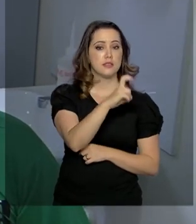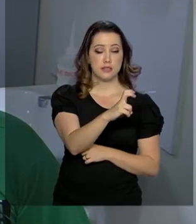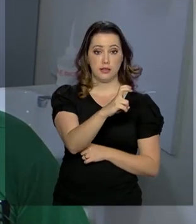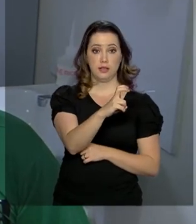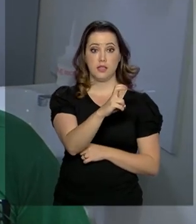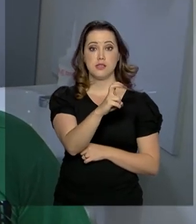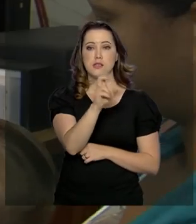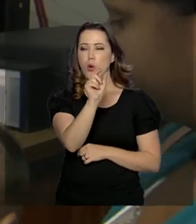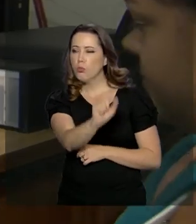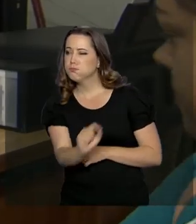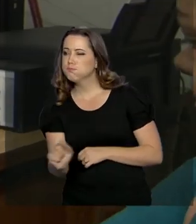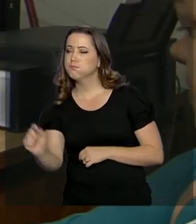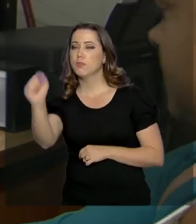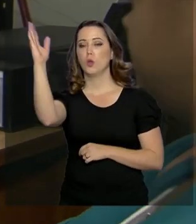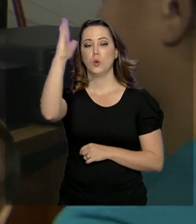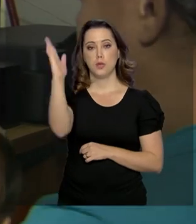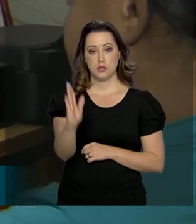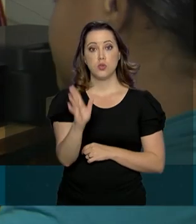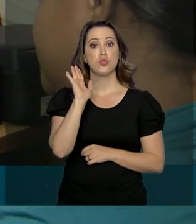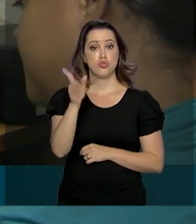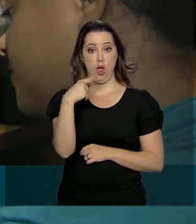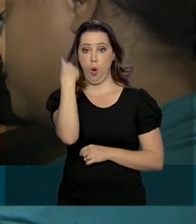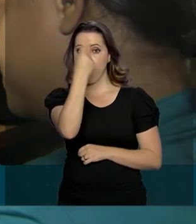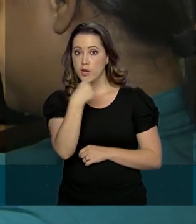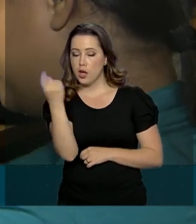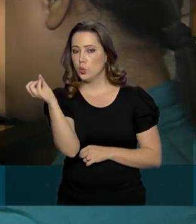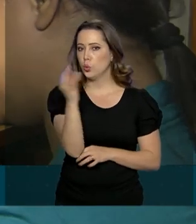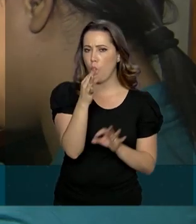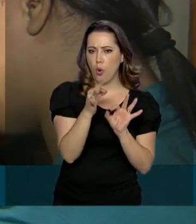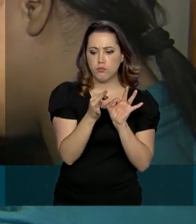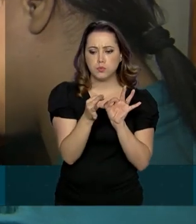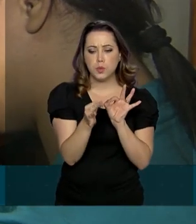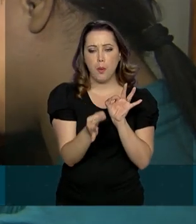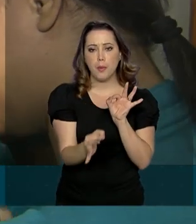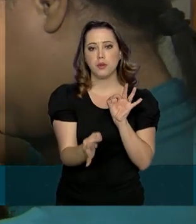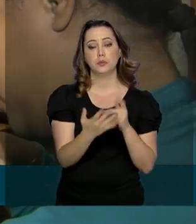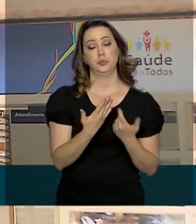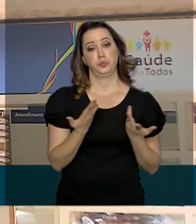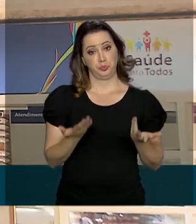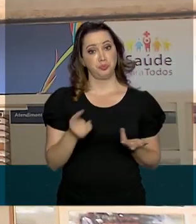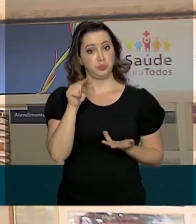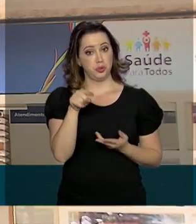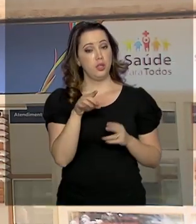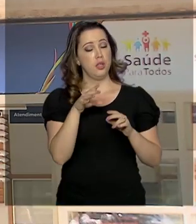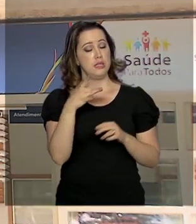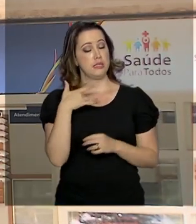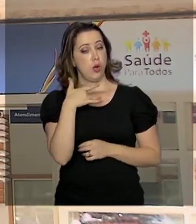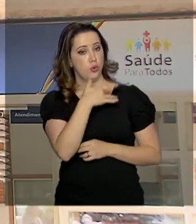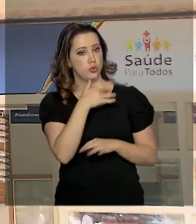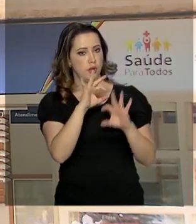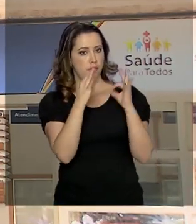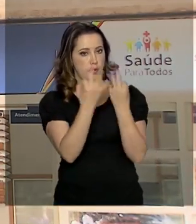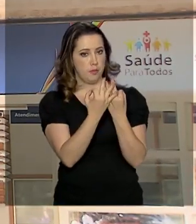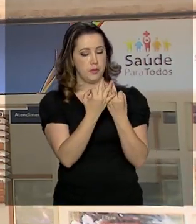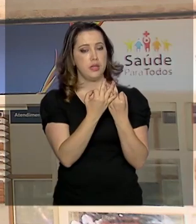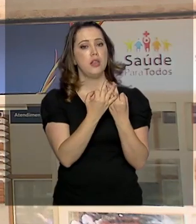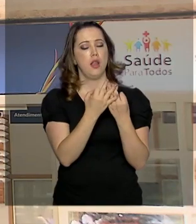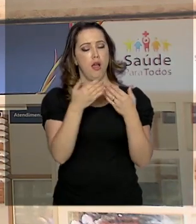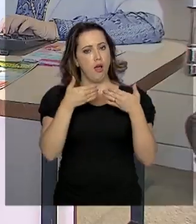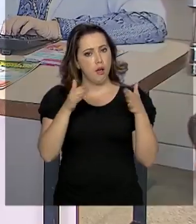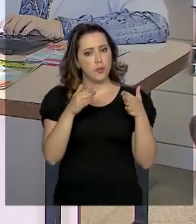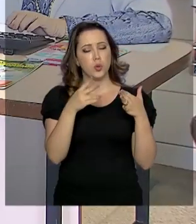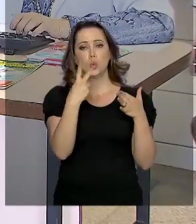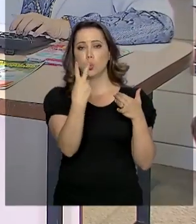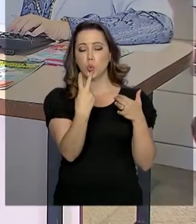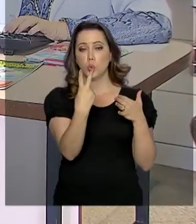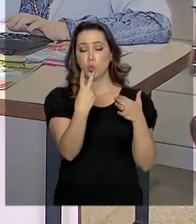horário estendido. Pelo programa, as unidades que fazem atendimento de saúde da família podem funcionar duas horas a mais durante a semana,